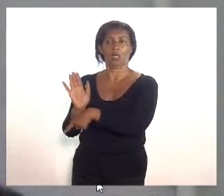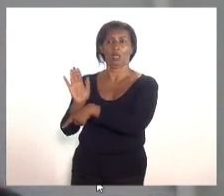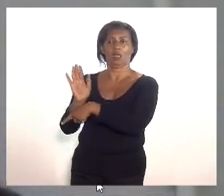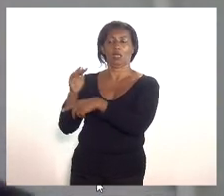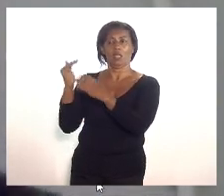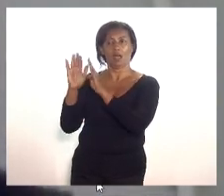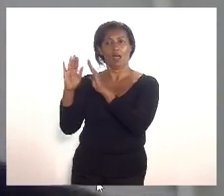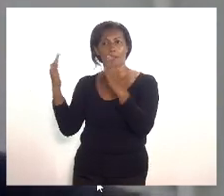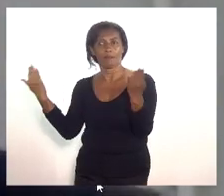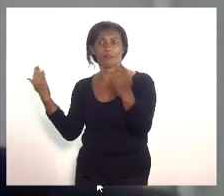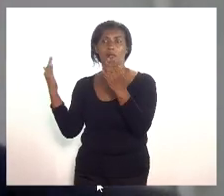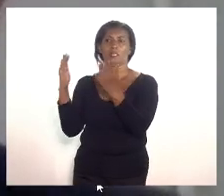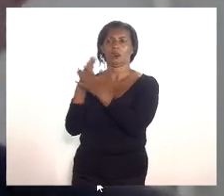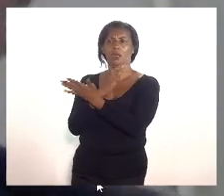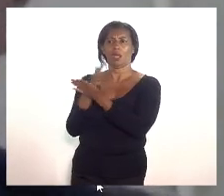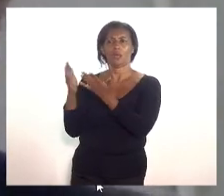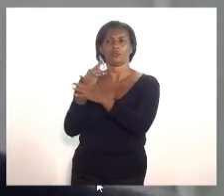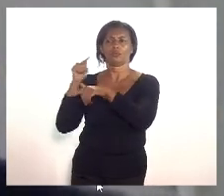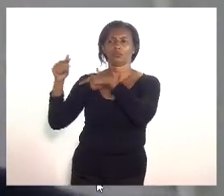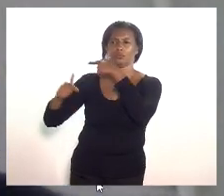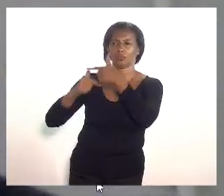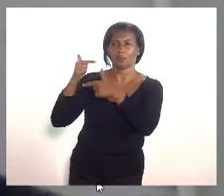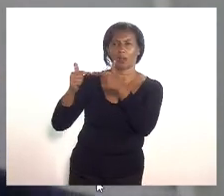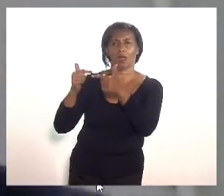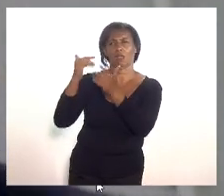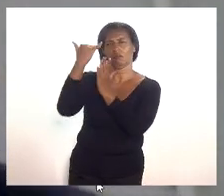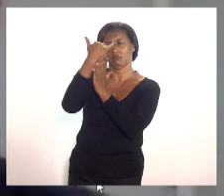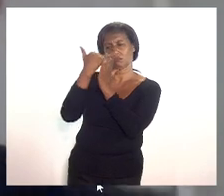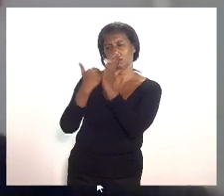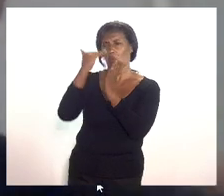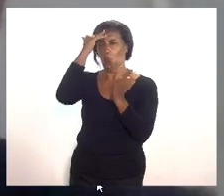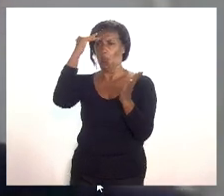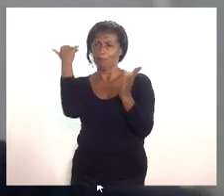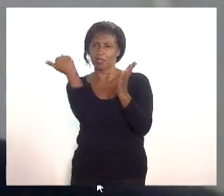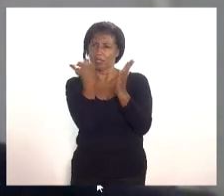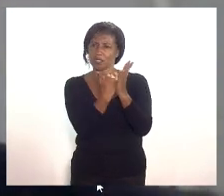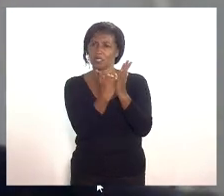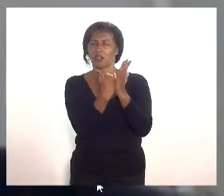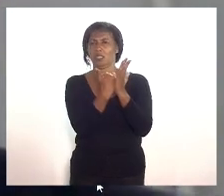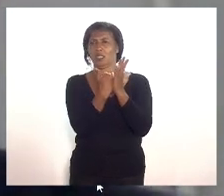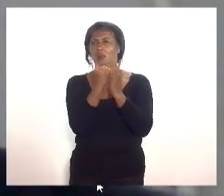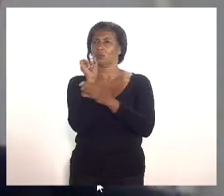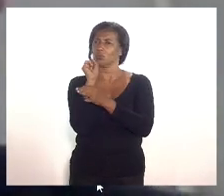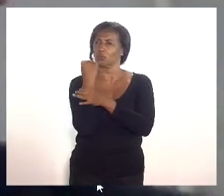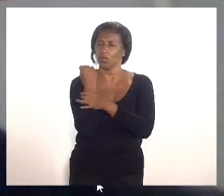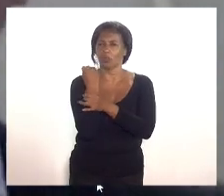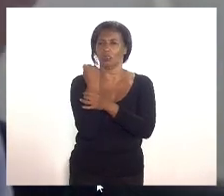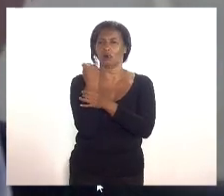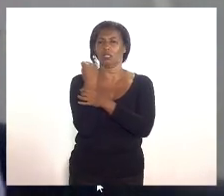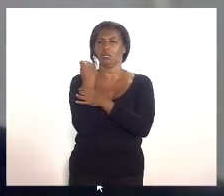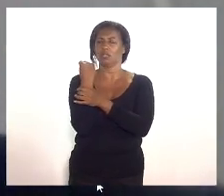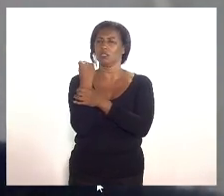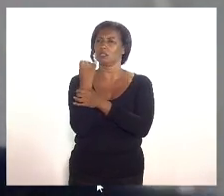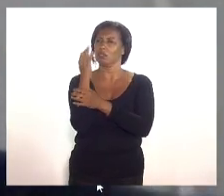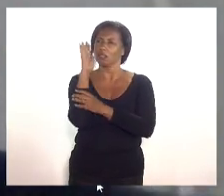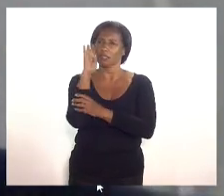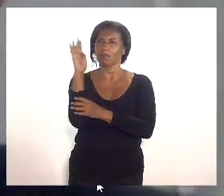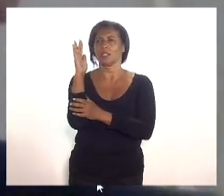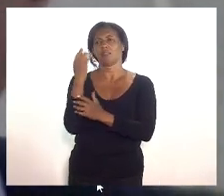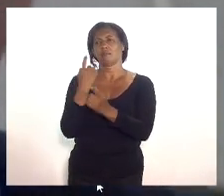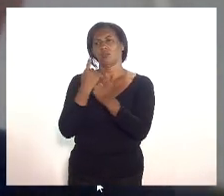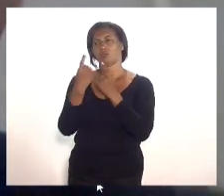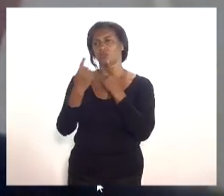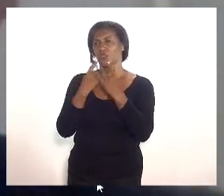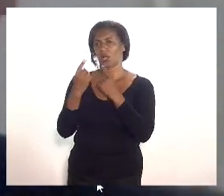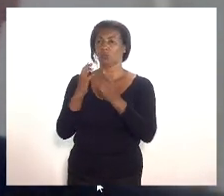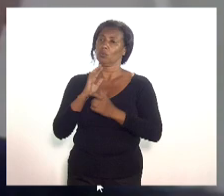atividades seguindo normas restritivas seguindo ali protocolos de segurança que é fundamental o diálogo o